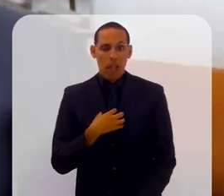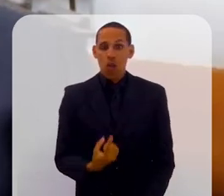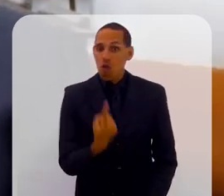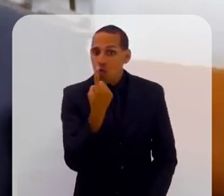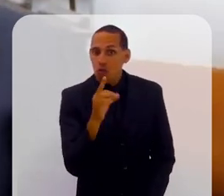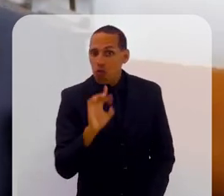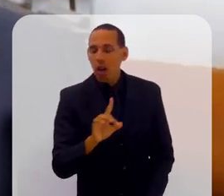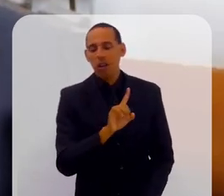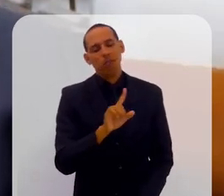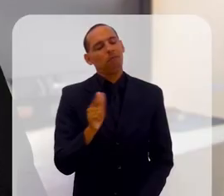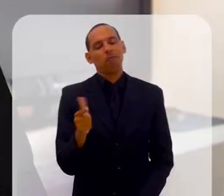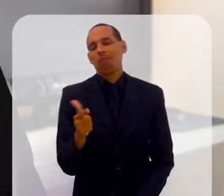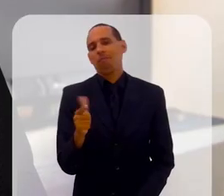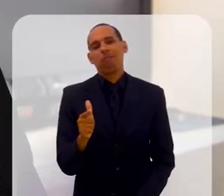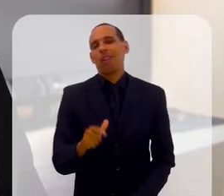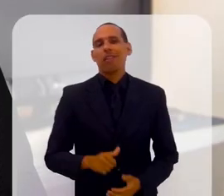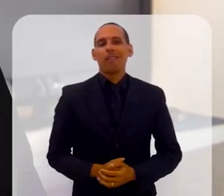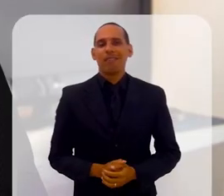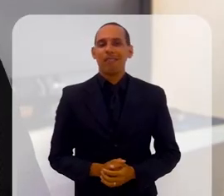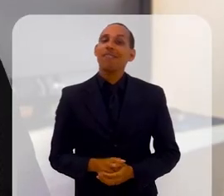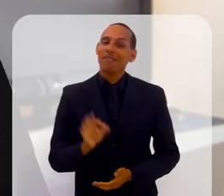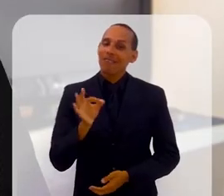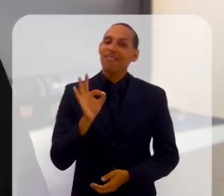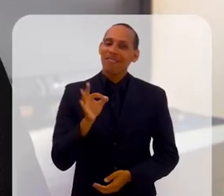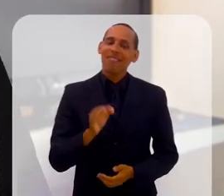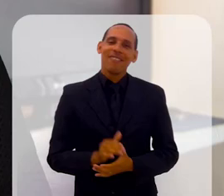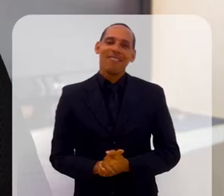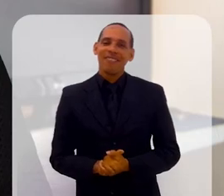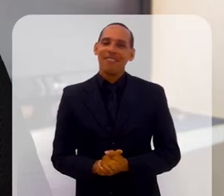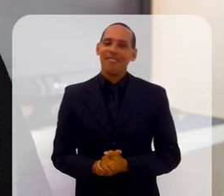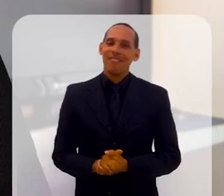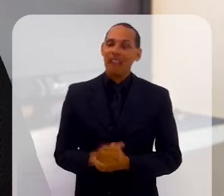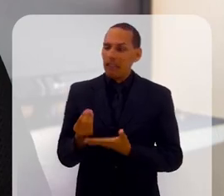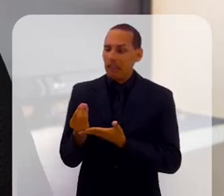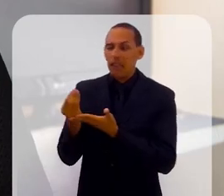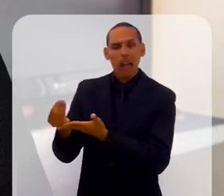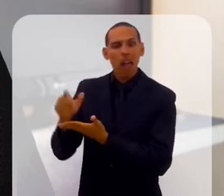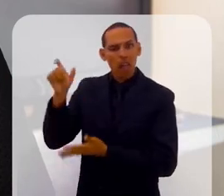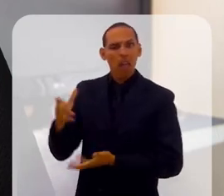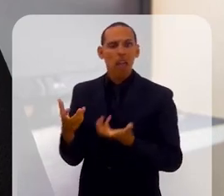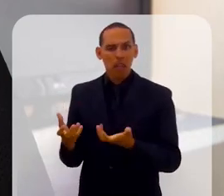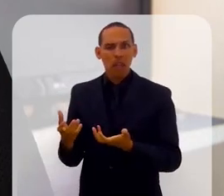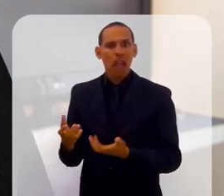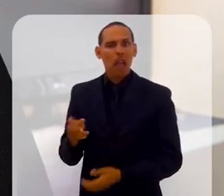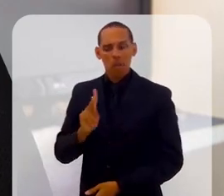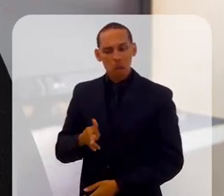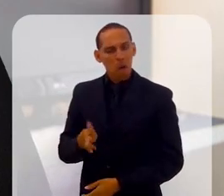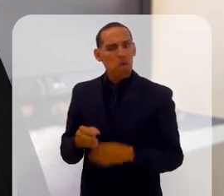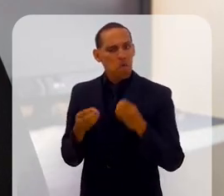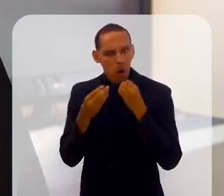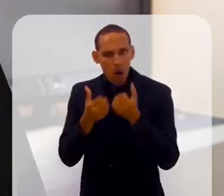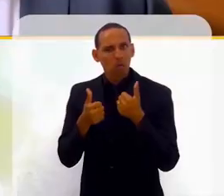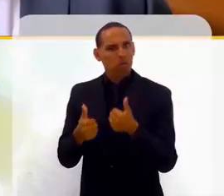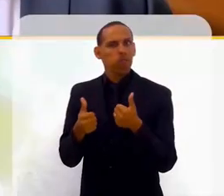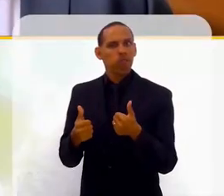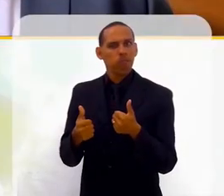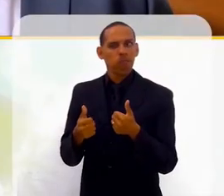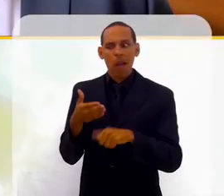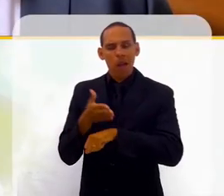forma de fazer as coisas. Exatamente. E entregando o que ele está querendo, tendo notas boas, enfim,